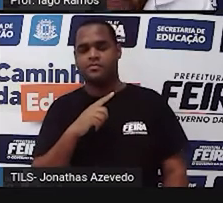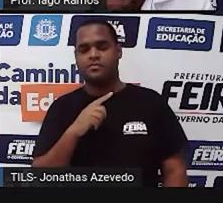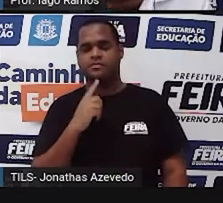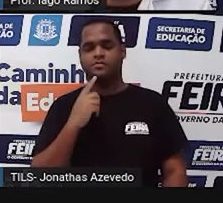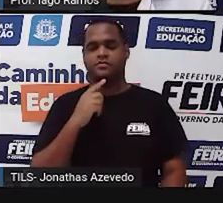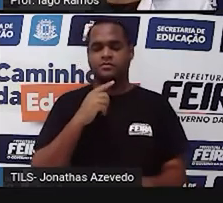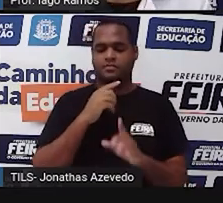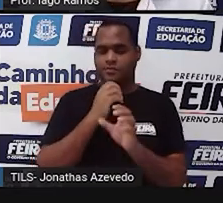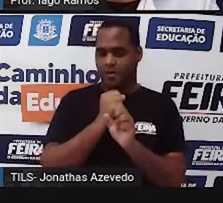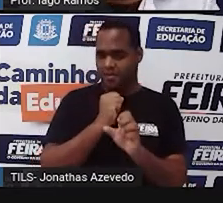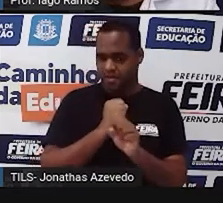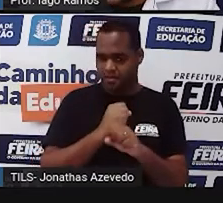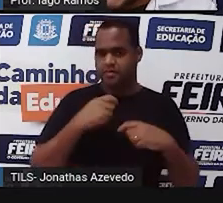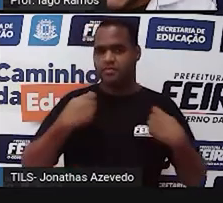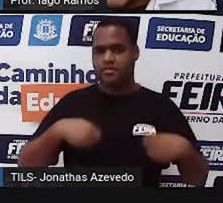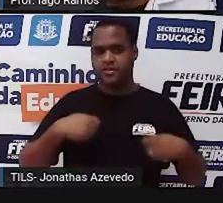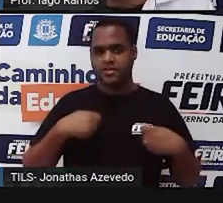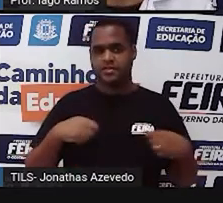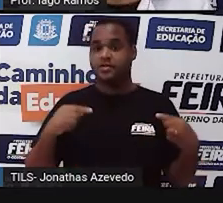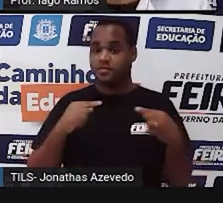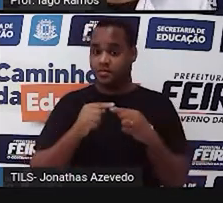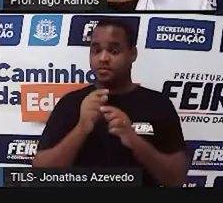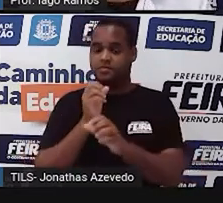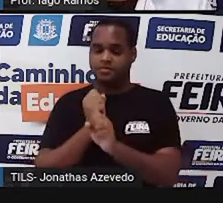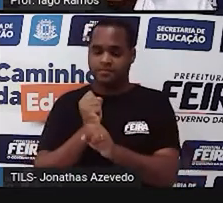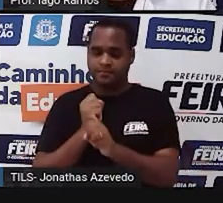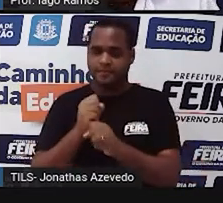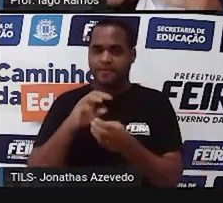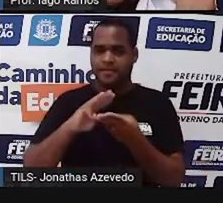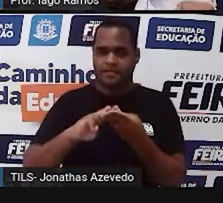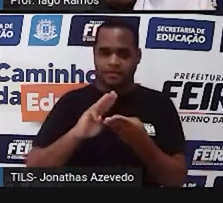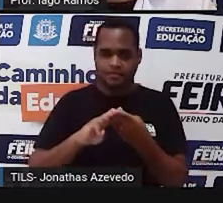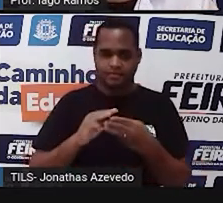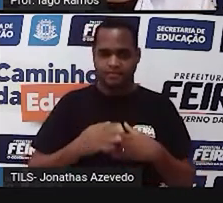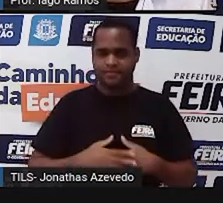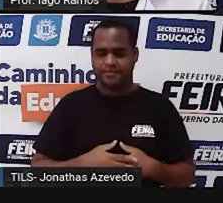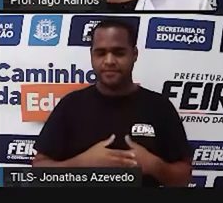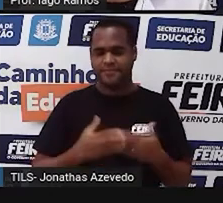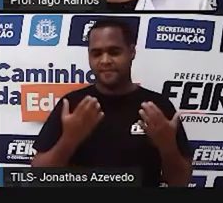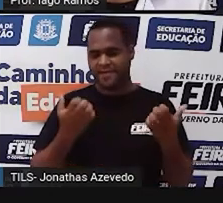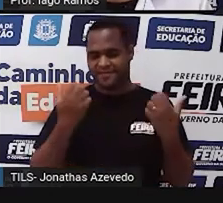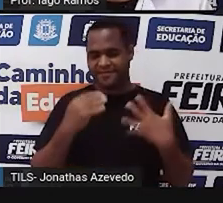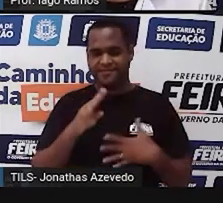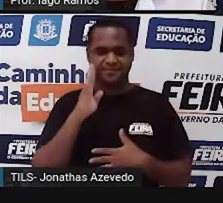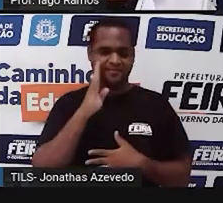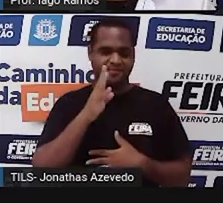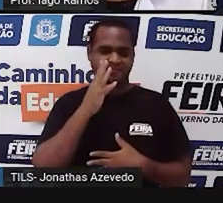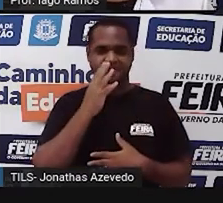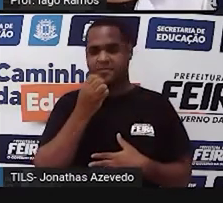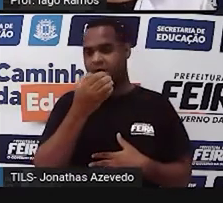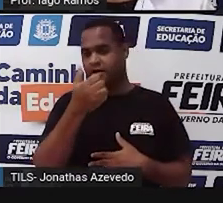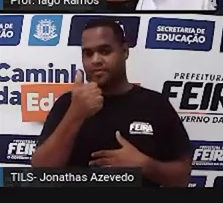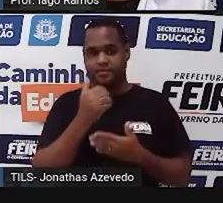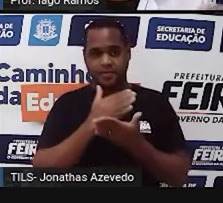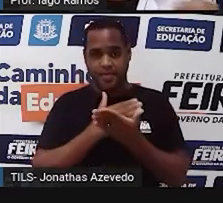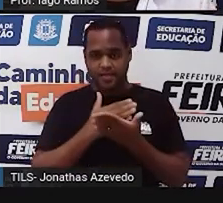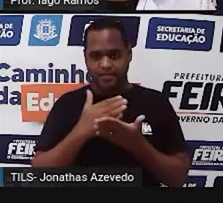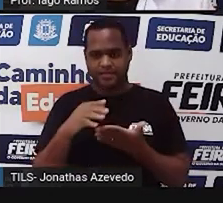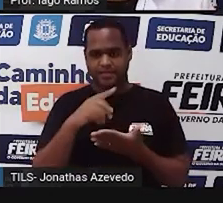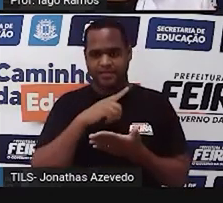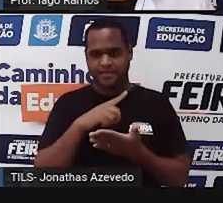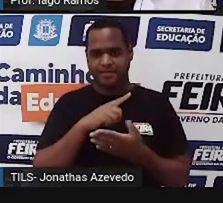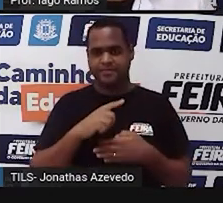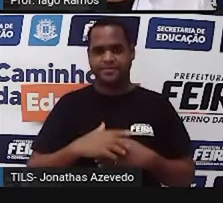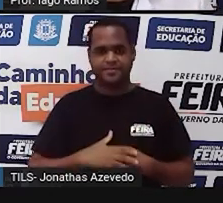cálculos, porque é com matemática. Então, vem, vai ser muito bacana. Então, vamos começar? Vamos